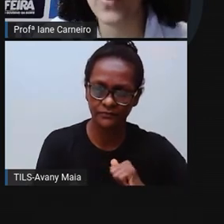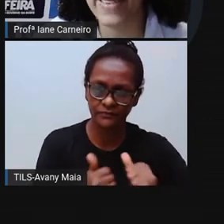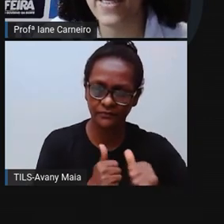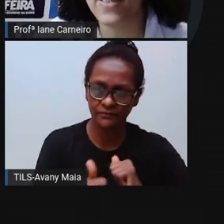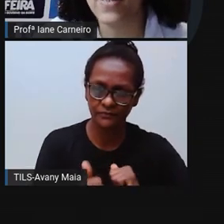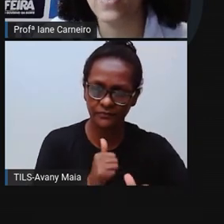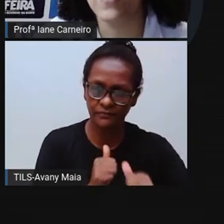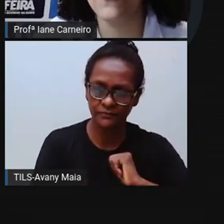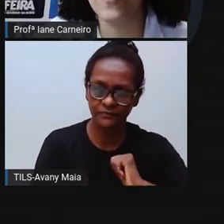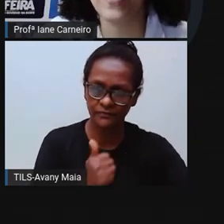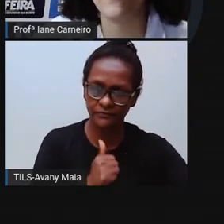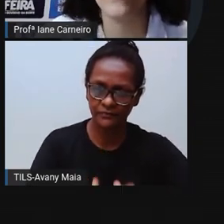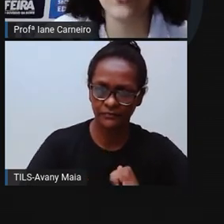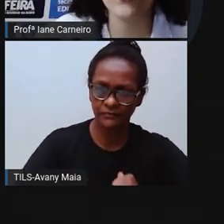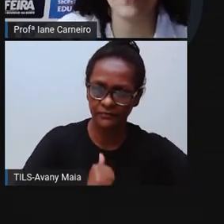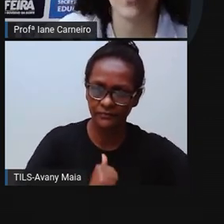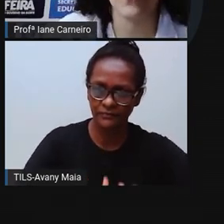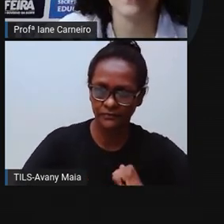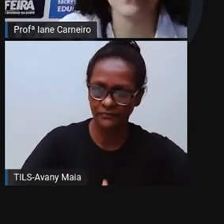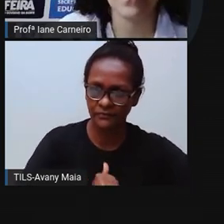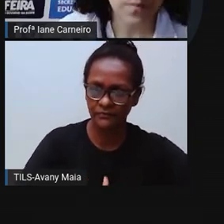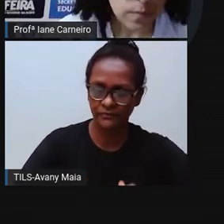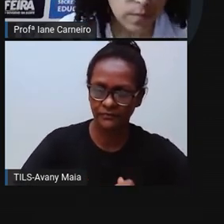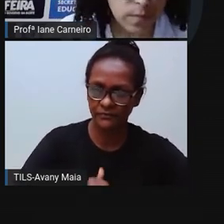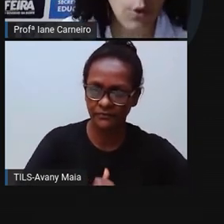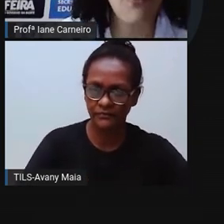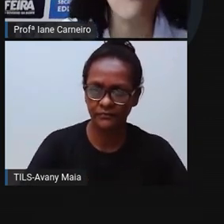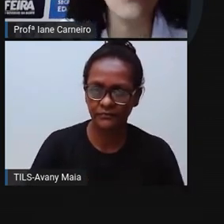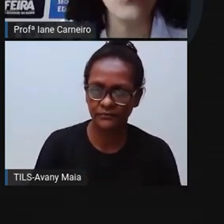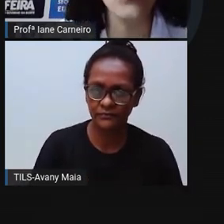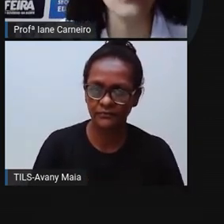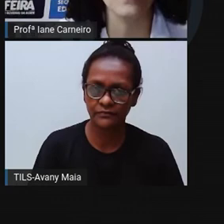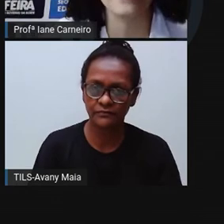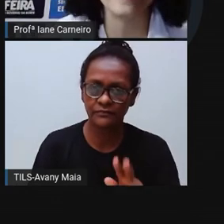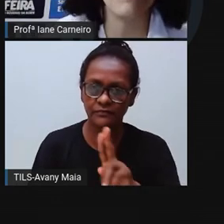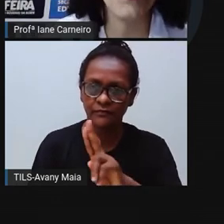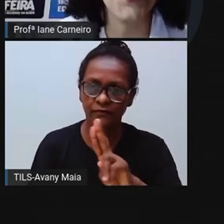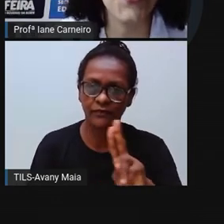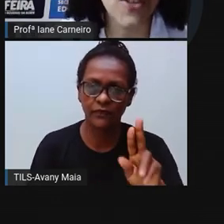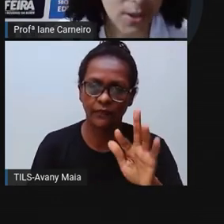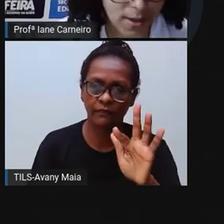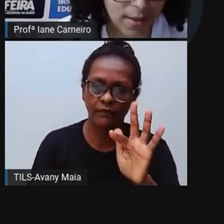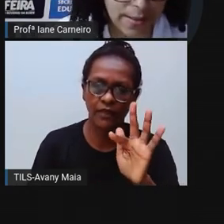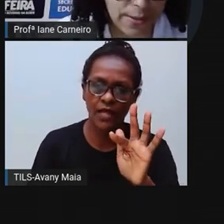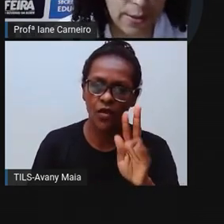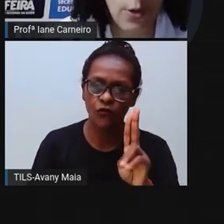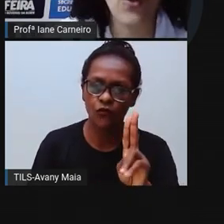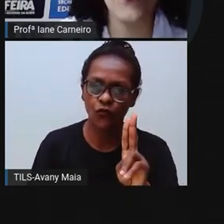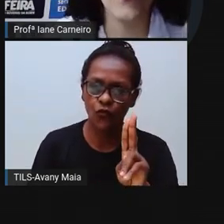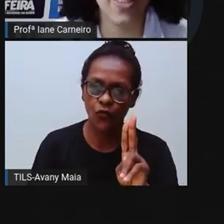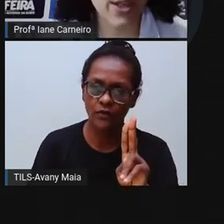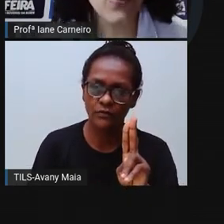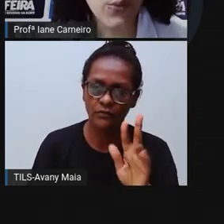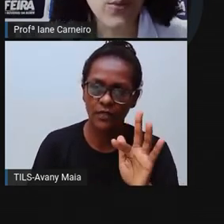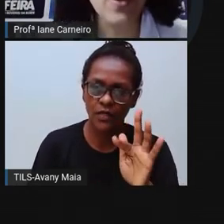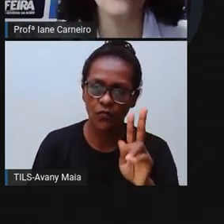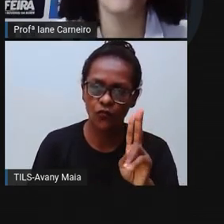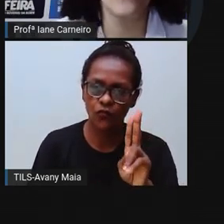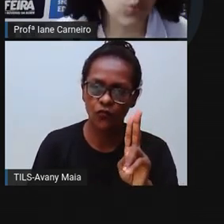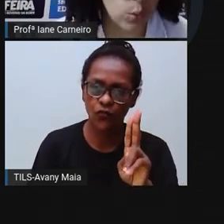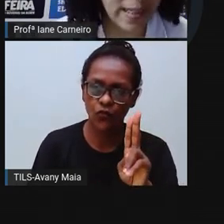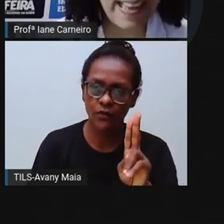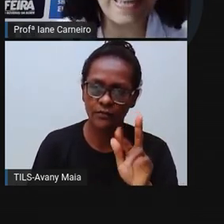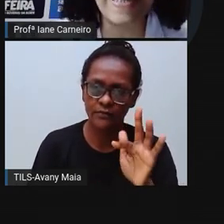futebol, né? Vamos lá. Futebol. Fú. Como é que eu escrevo a fú? O feio, o u.